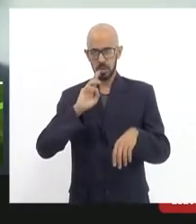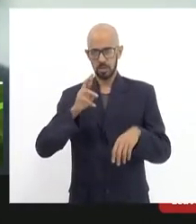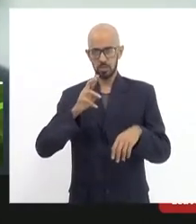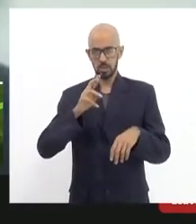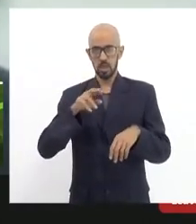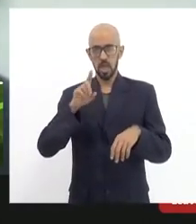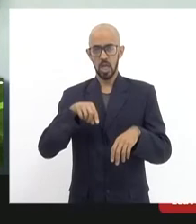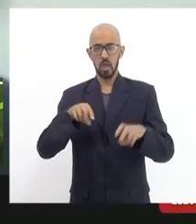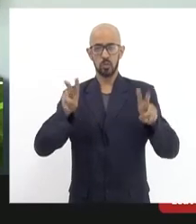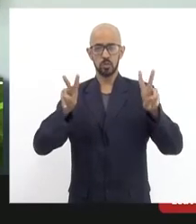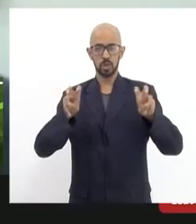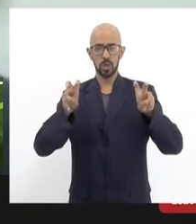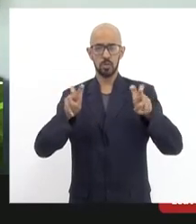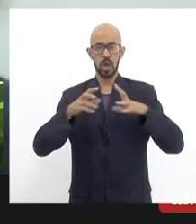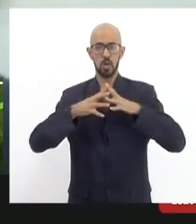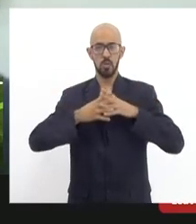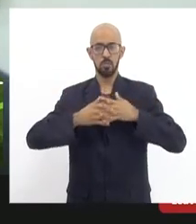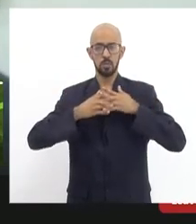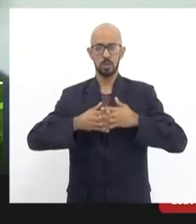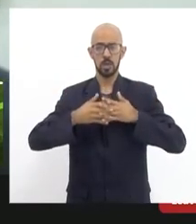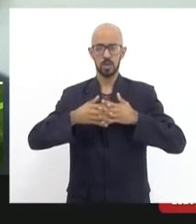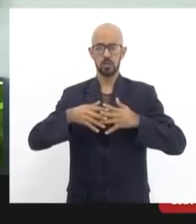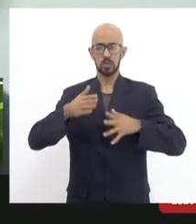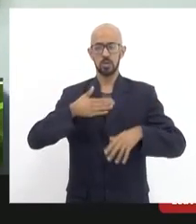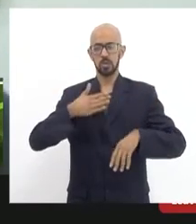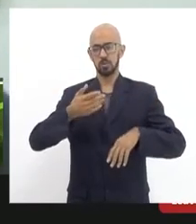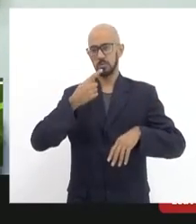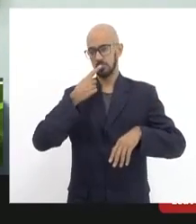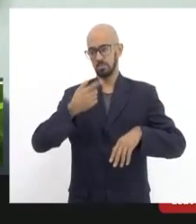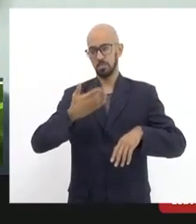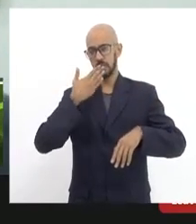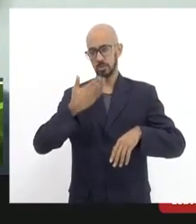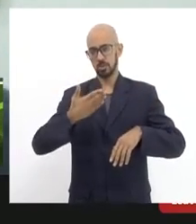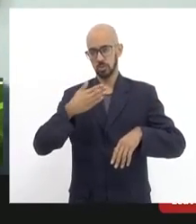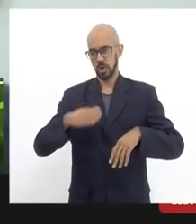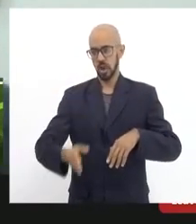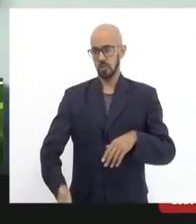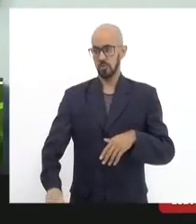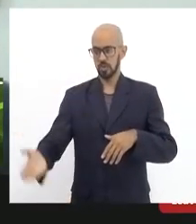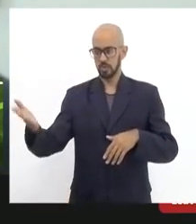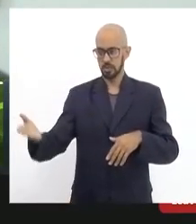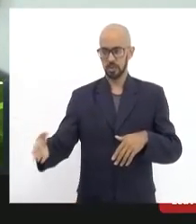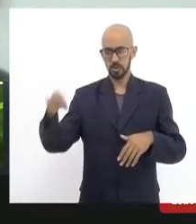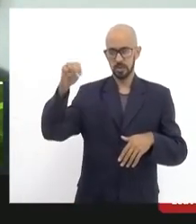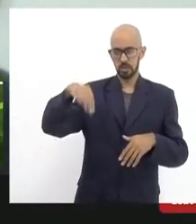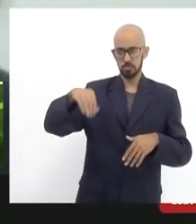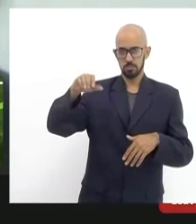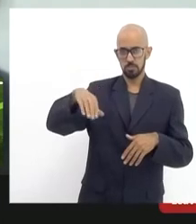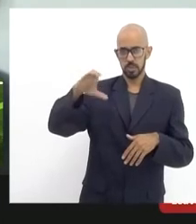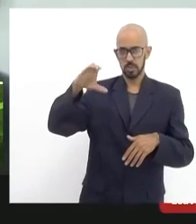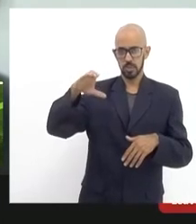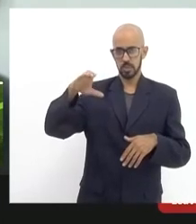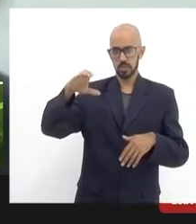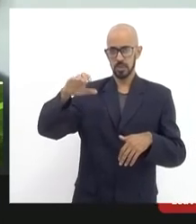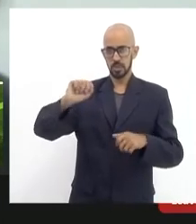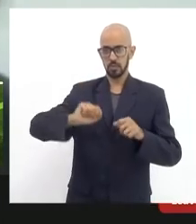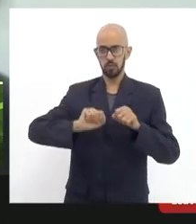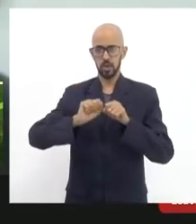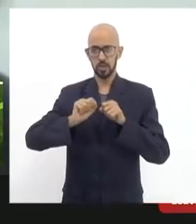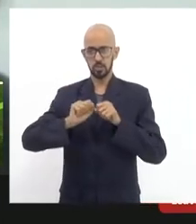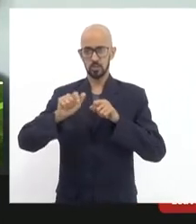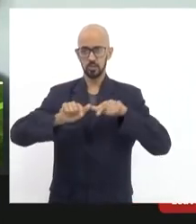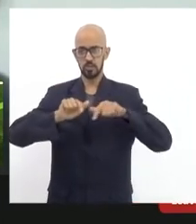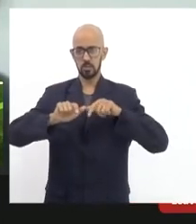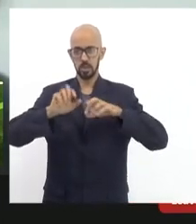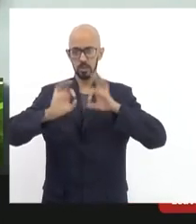complicado o que eu solicito também a vossa excelência nobre deputado Mink que chama os trabalhos a ordem e que